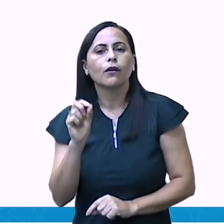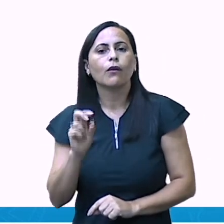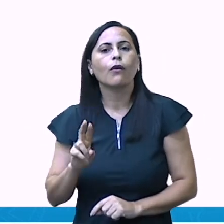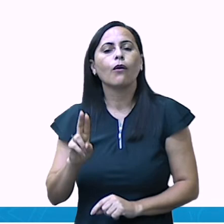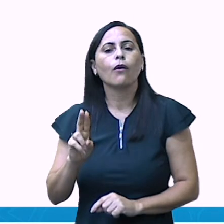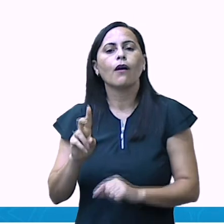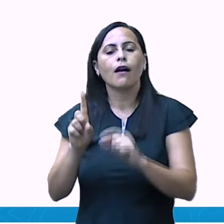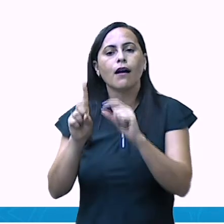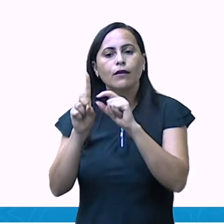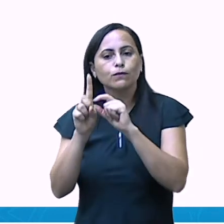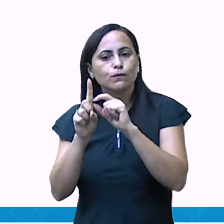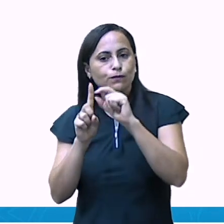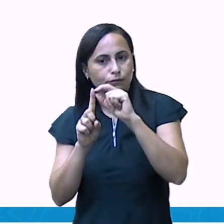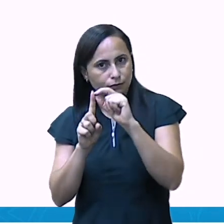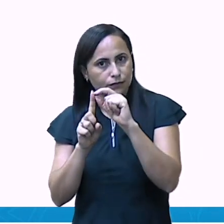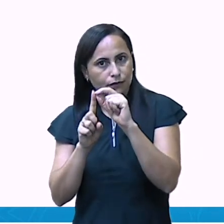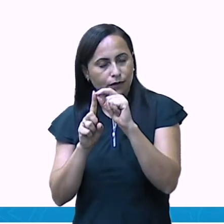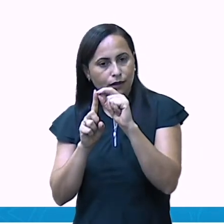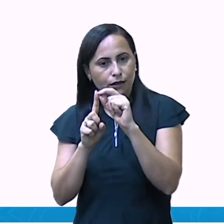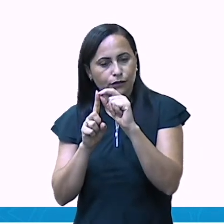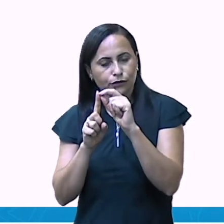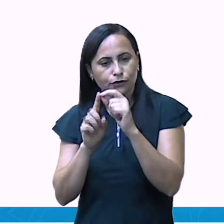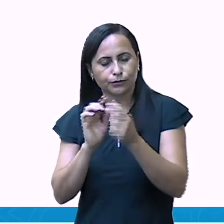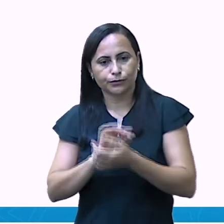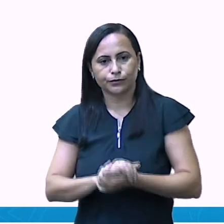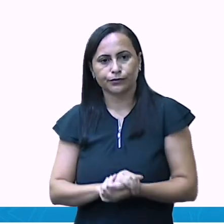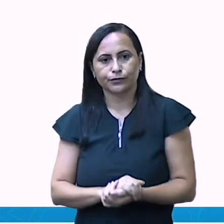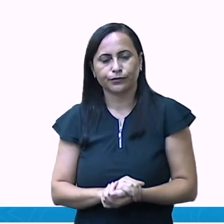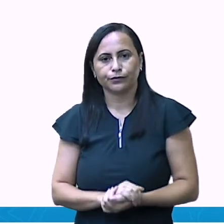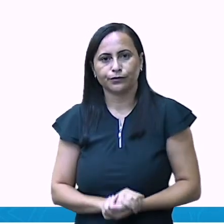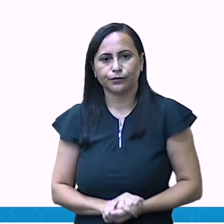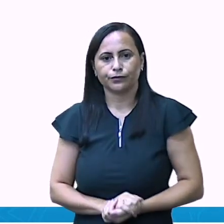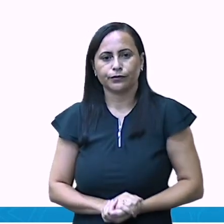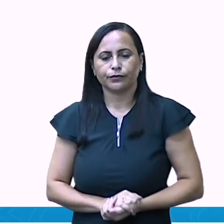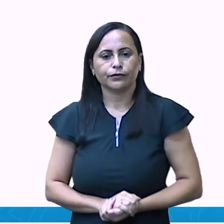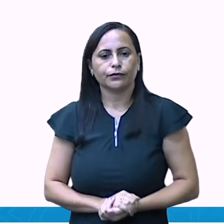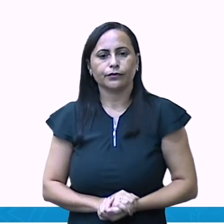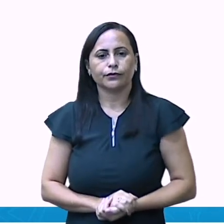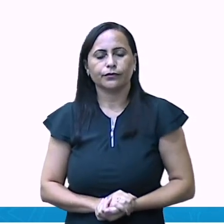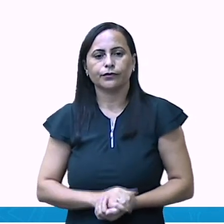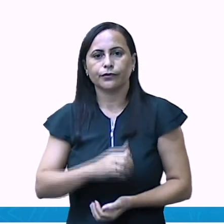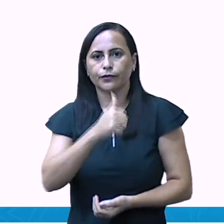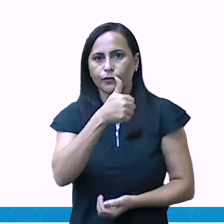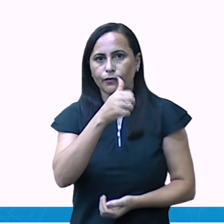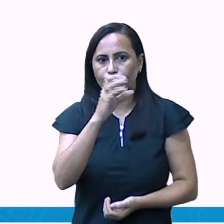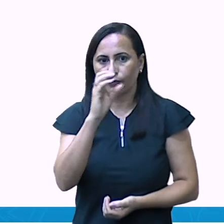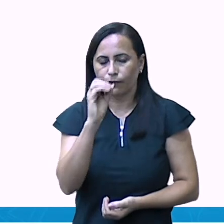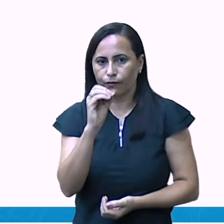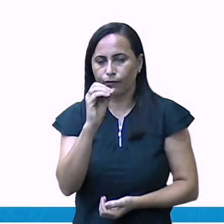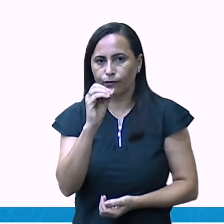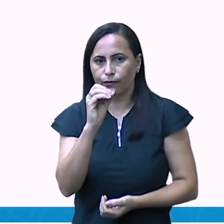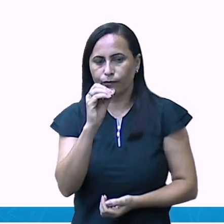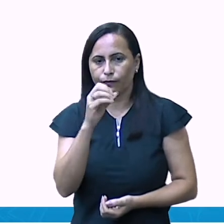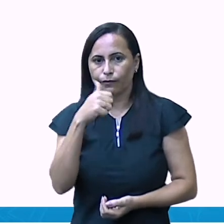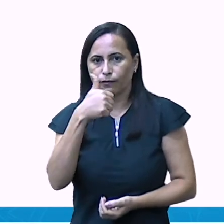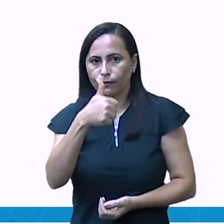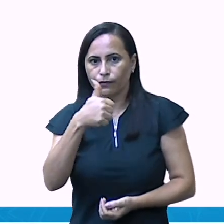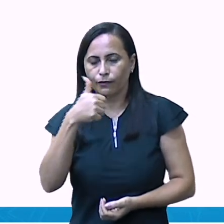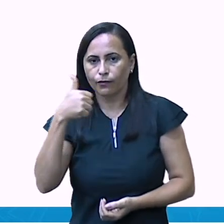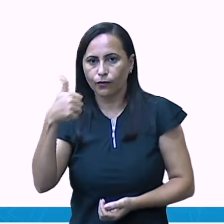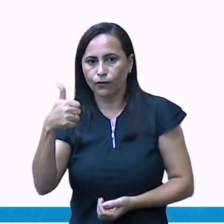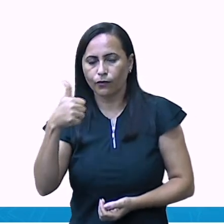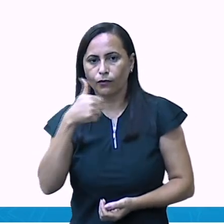as unidades. Então, nós vamos dar sequência. Dez. Onze.